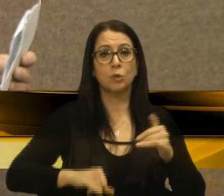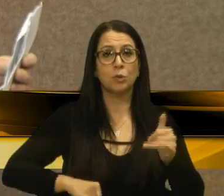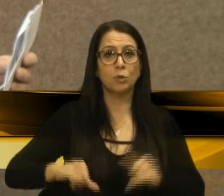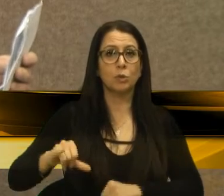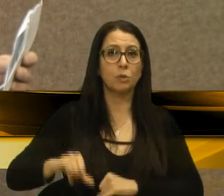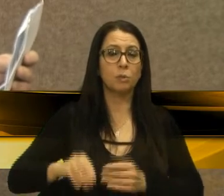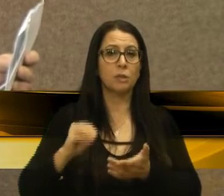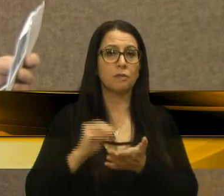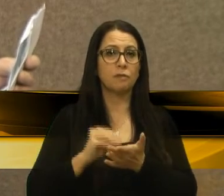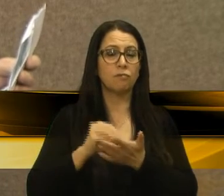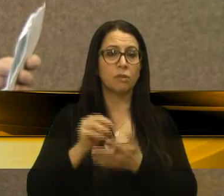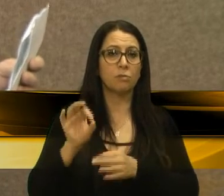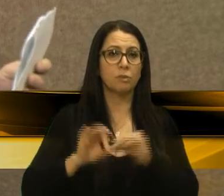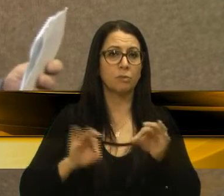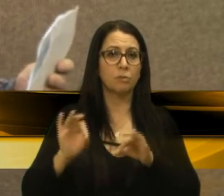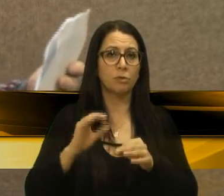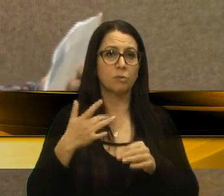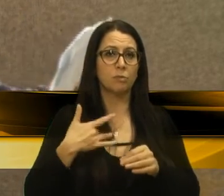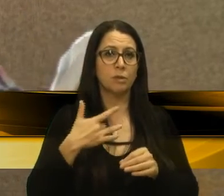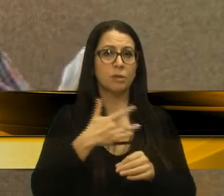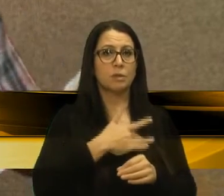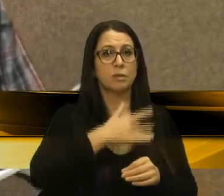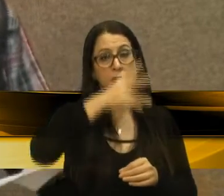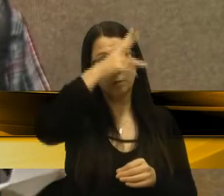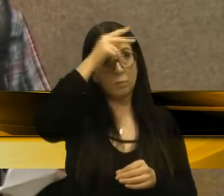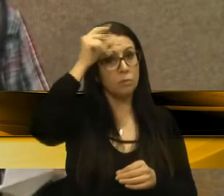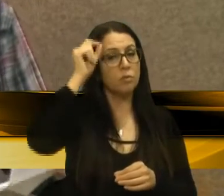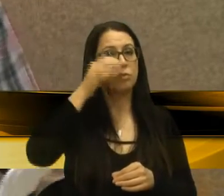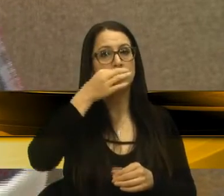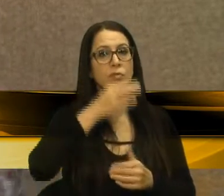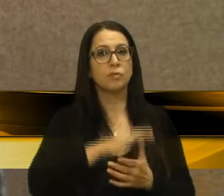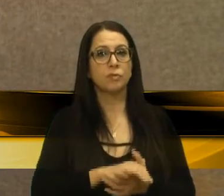a falta de planejamento na saúde pública de Caxias do Sul.